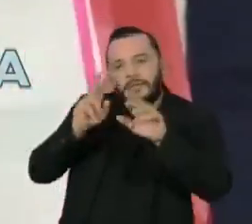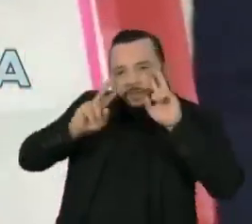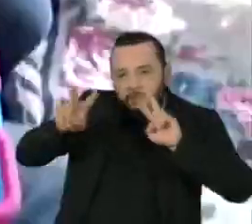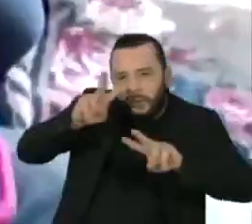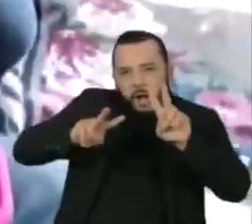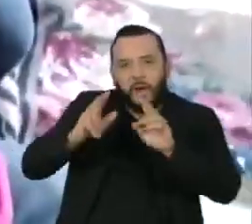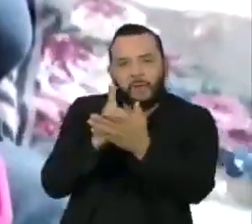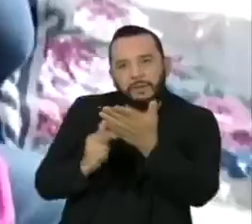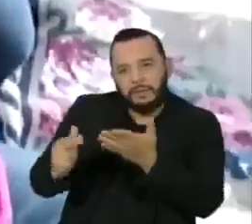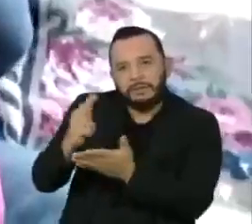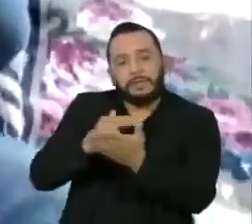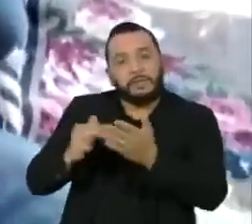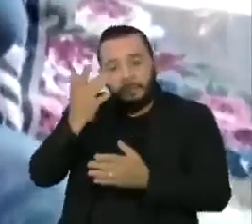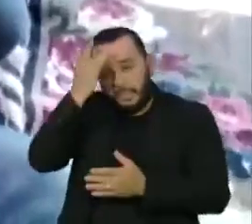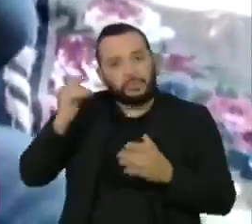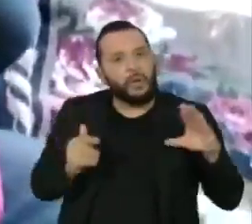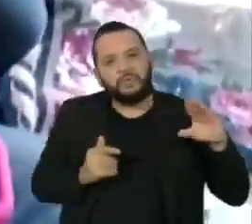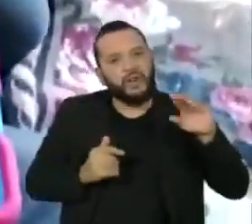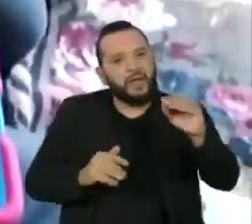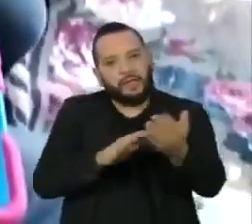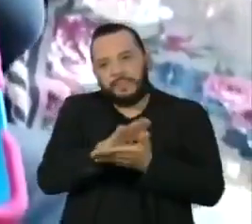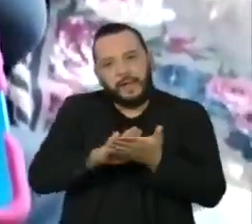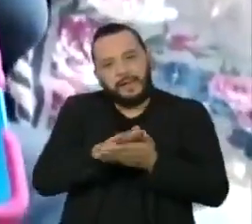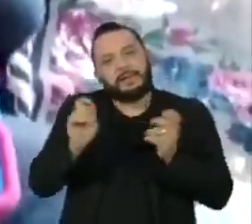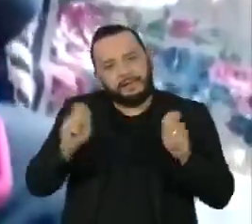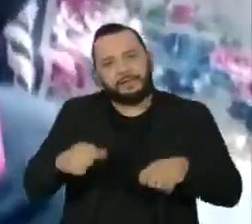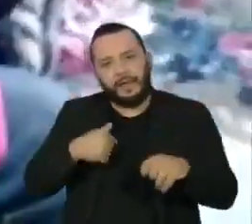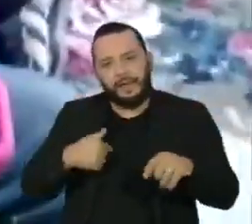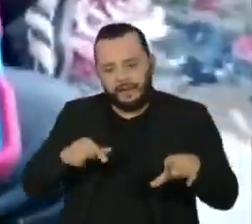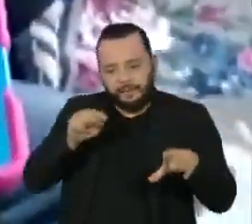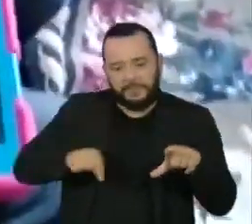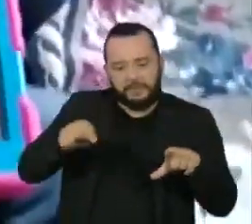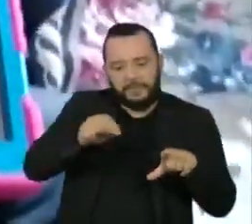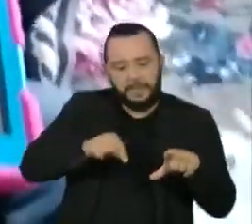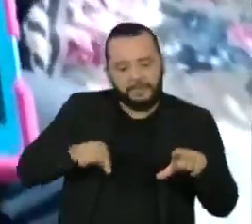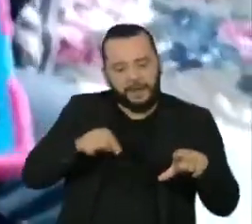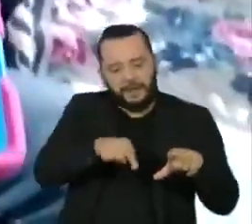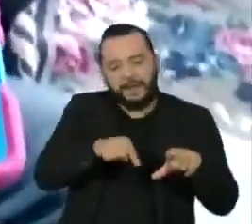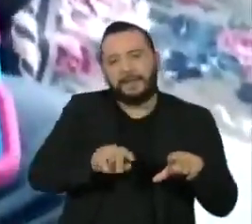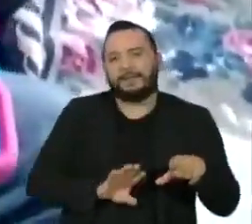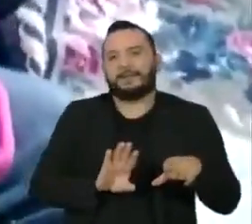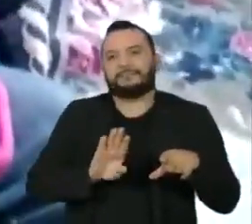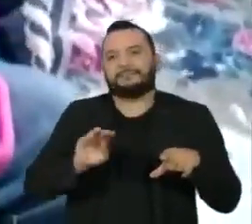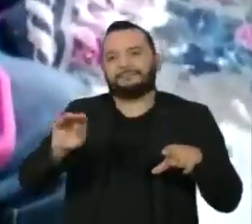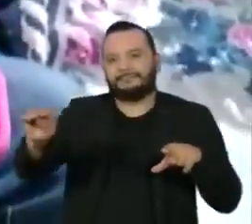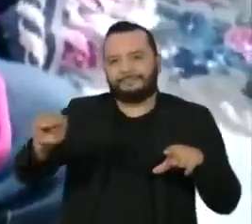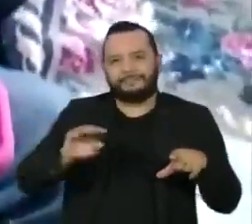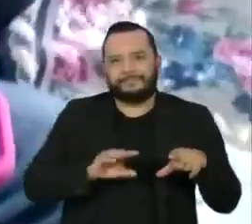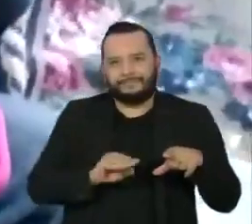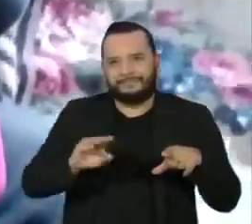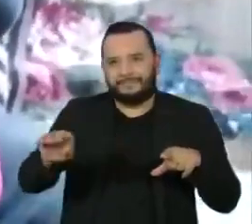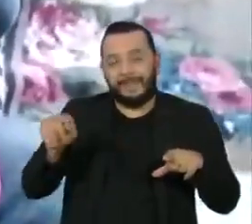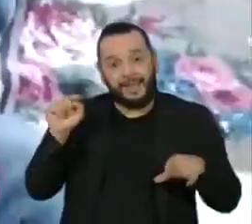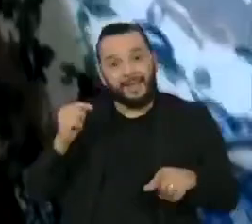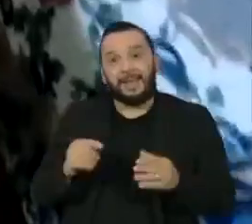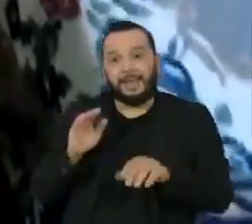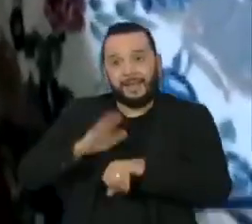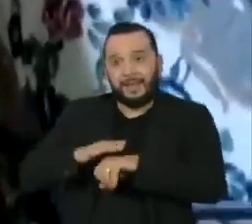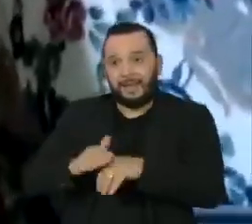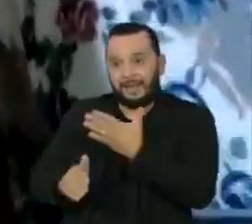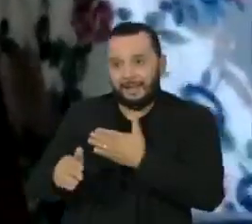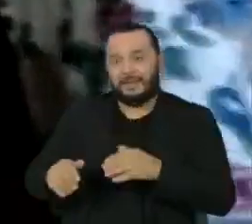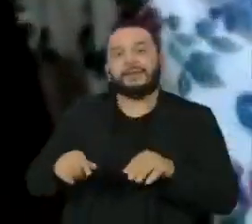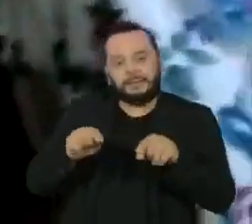funcional. Carol usa essa espécie de tablet com um aplicativo que verbaliza os textos que ela escreve.